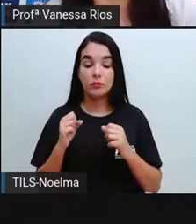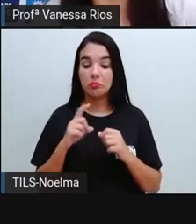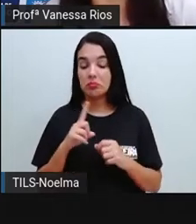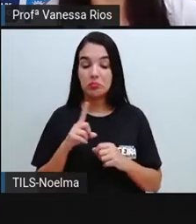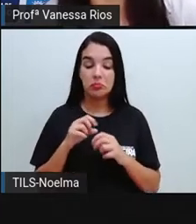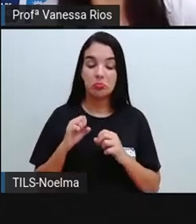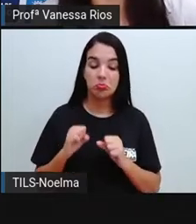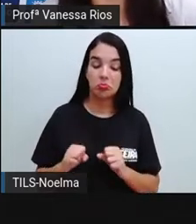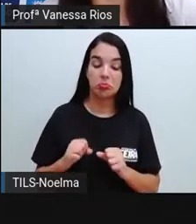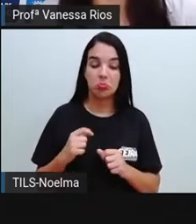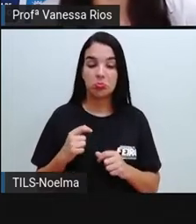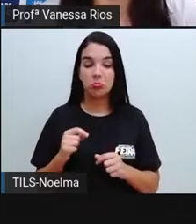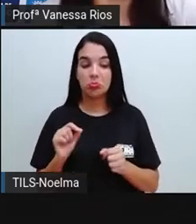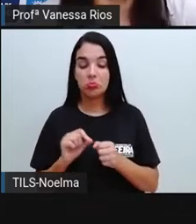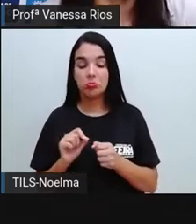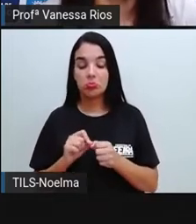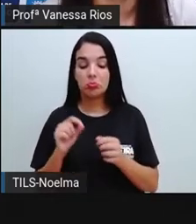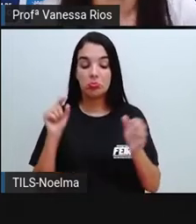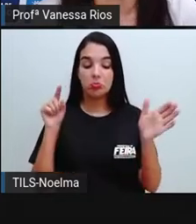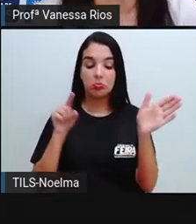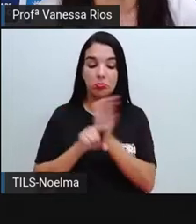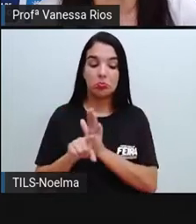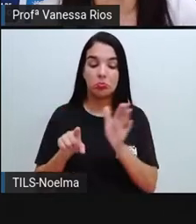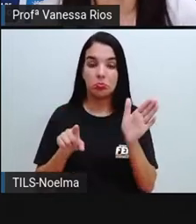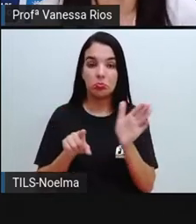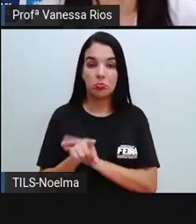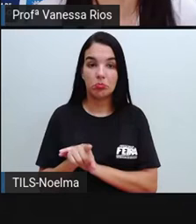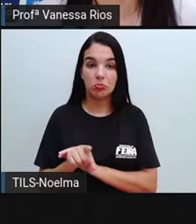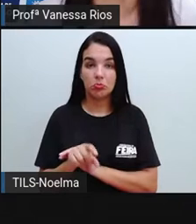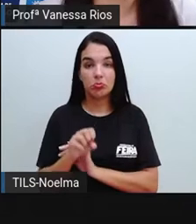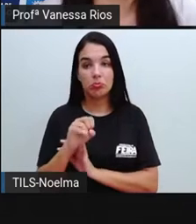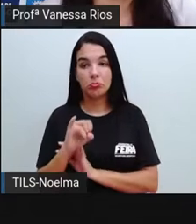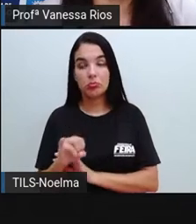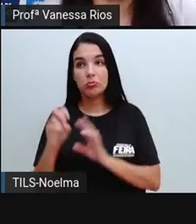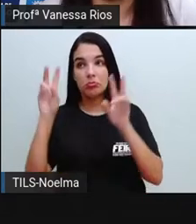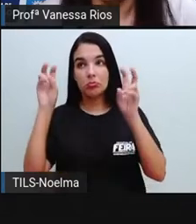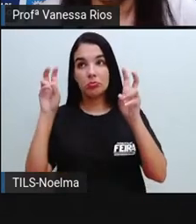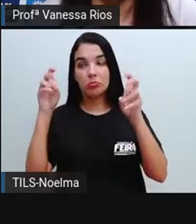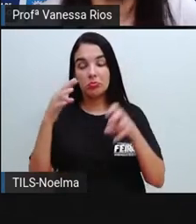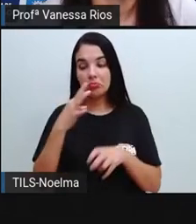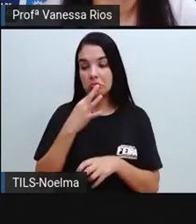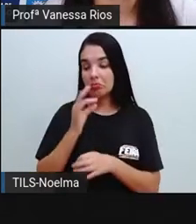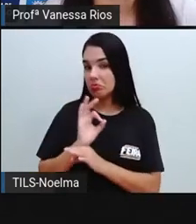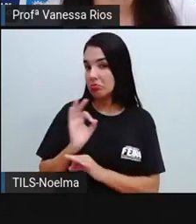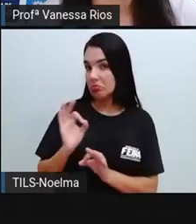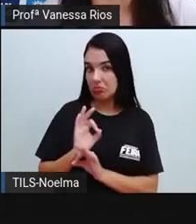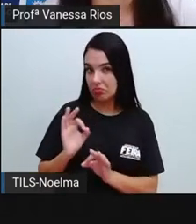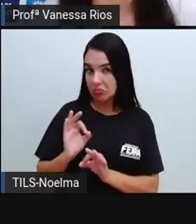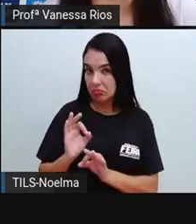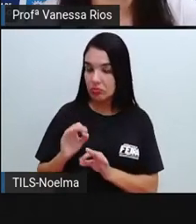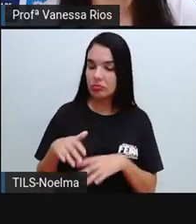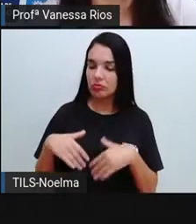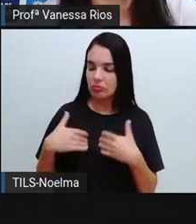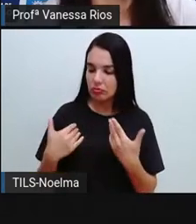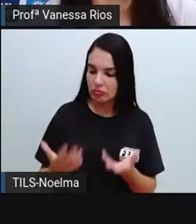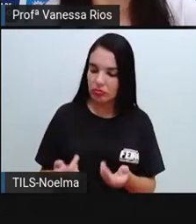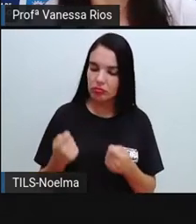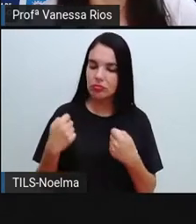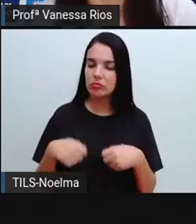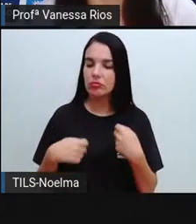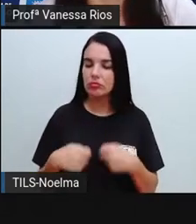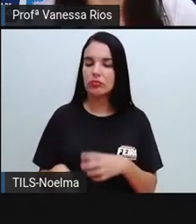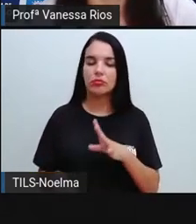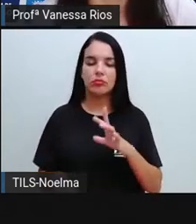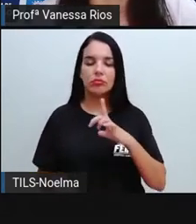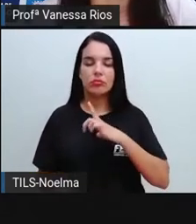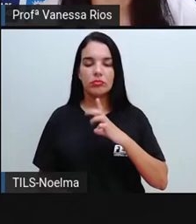nós não podemos ser o entrevistador de um assunto que a gente desconhece, não é de um assunto que a gente não tenha aí o